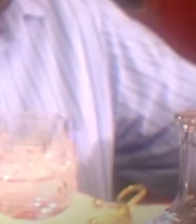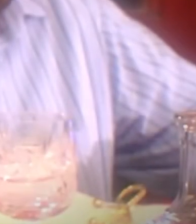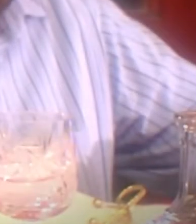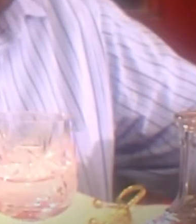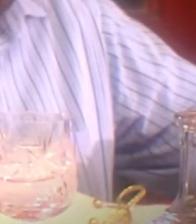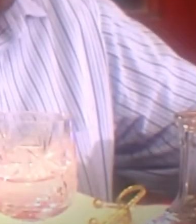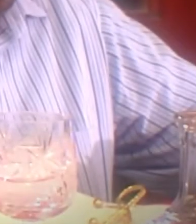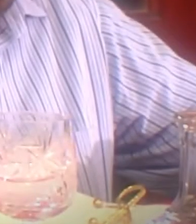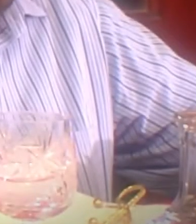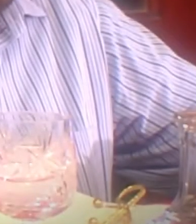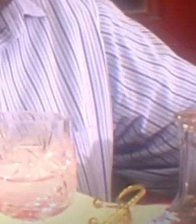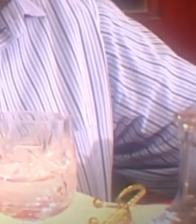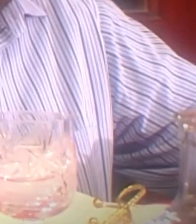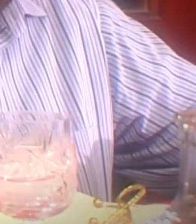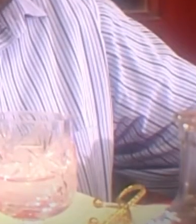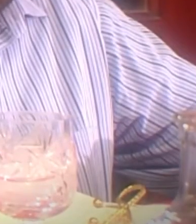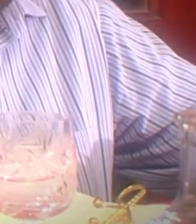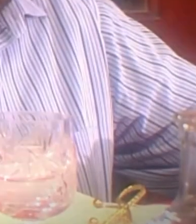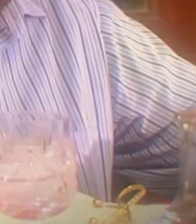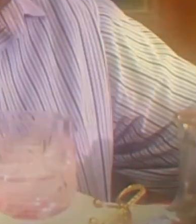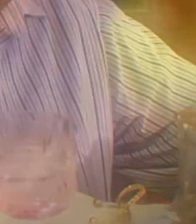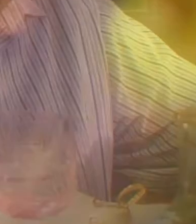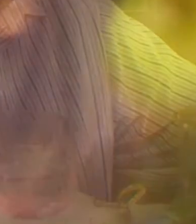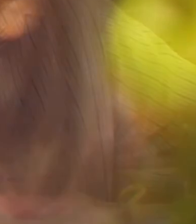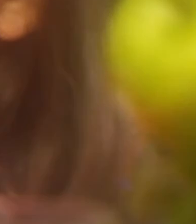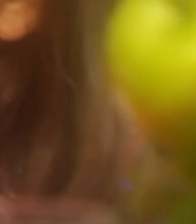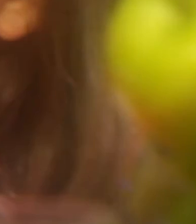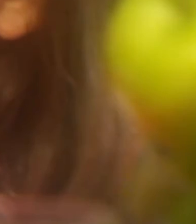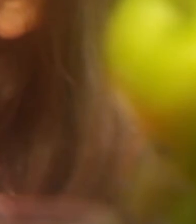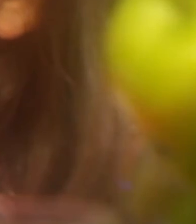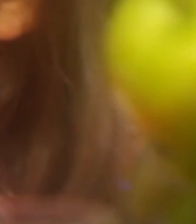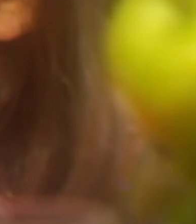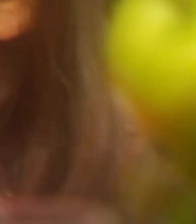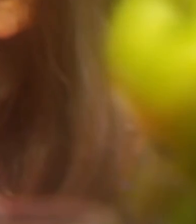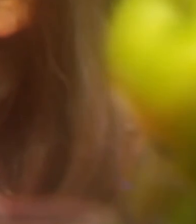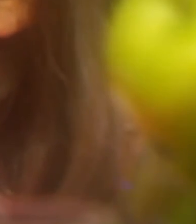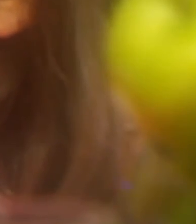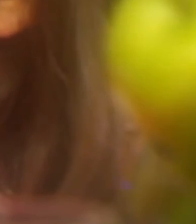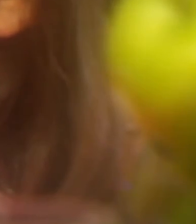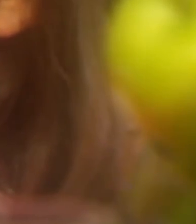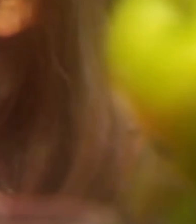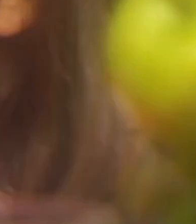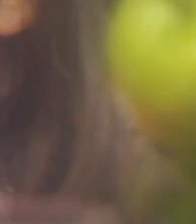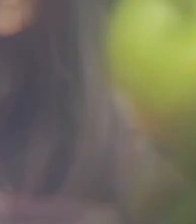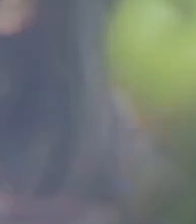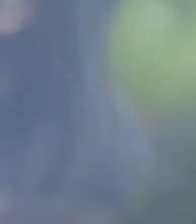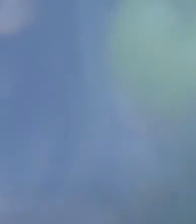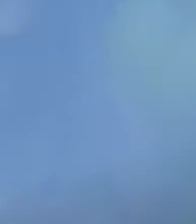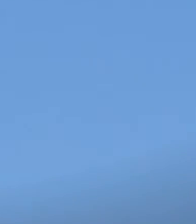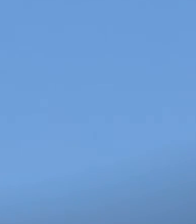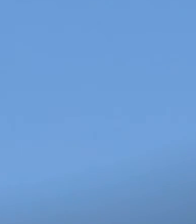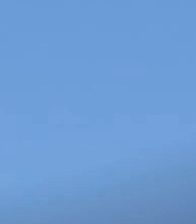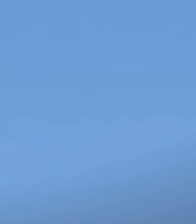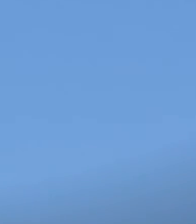lembram de agradecer